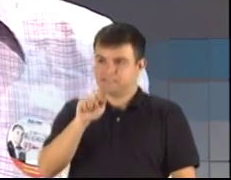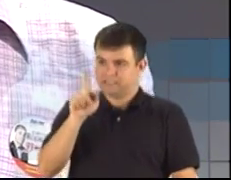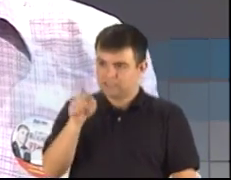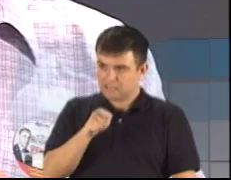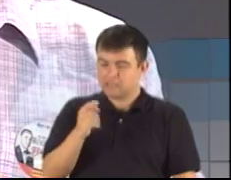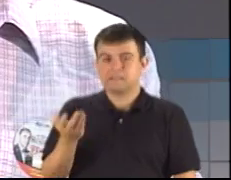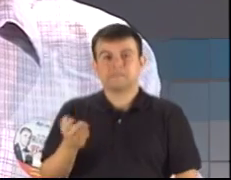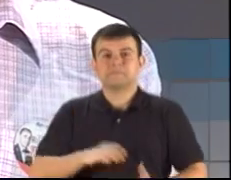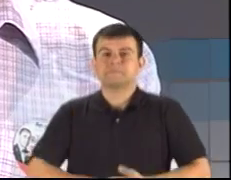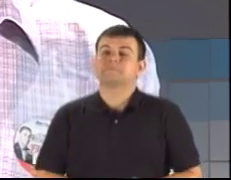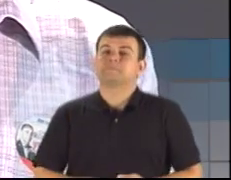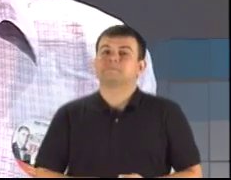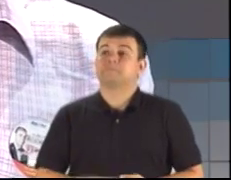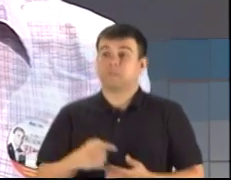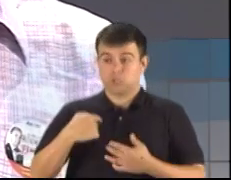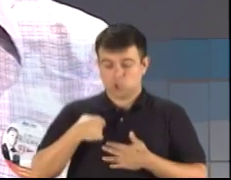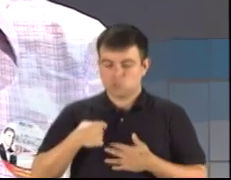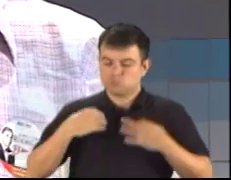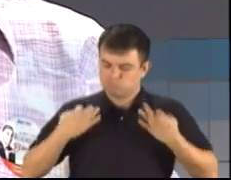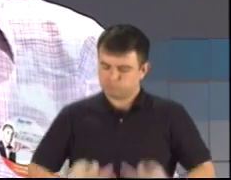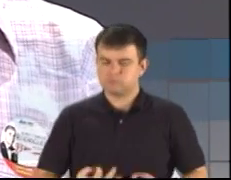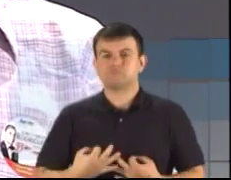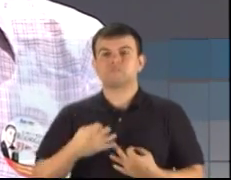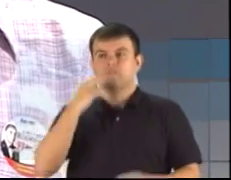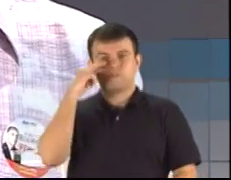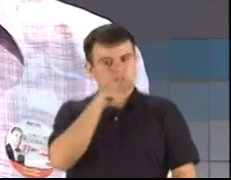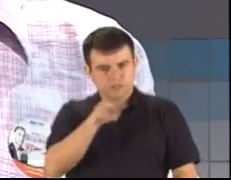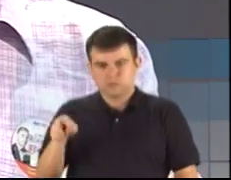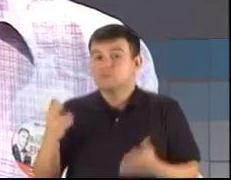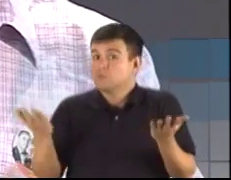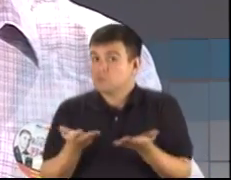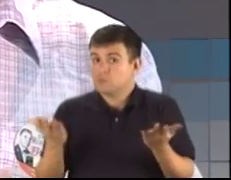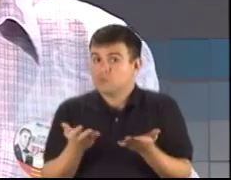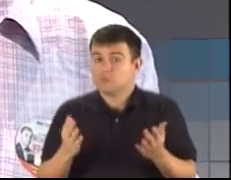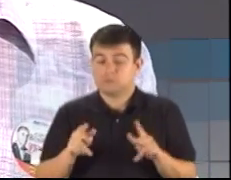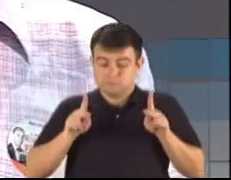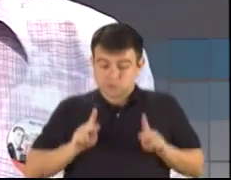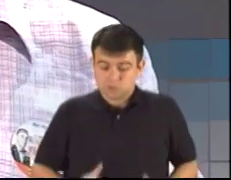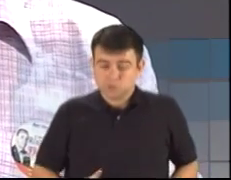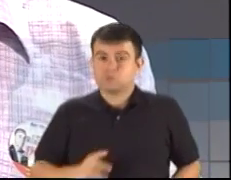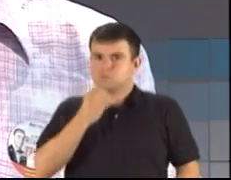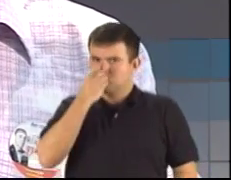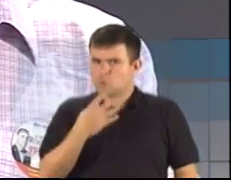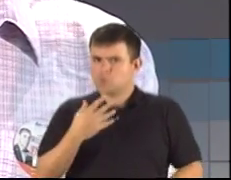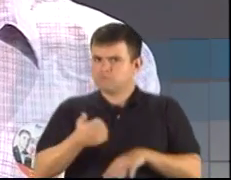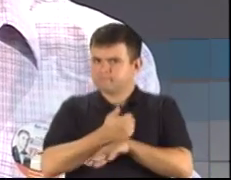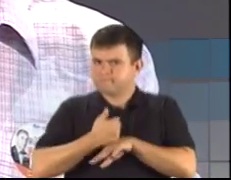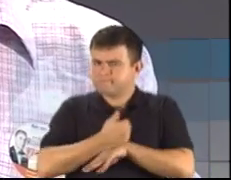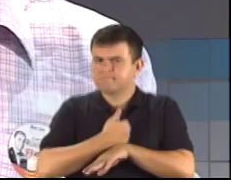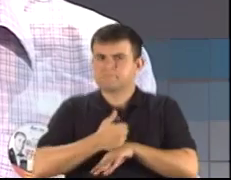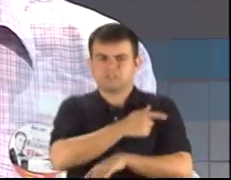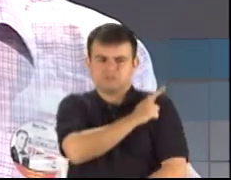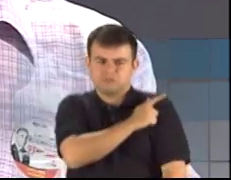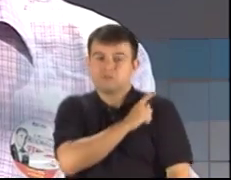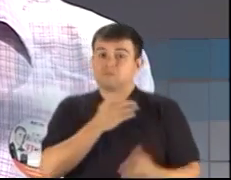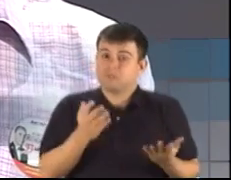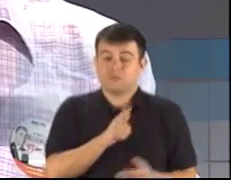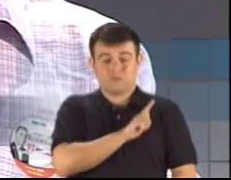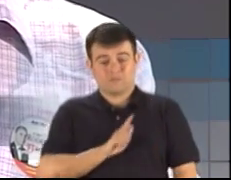dizer que eu, Roberto Vilodri, vejo hoje um bom gestor, que seria o cargo de um governador, ou de um vice-governador,